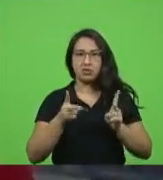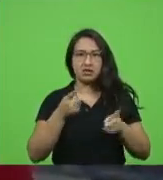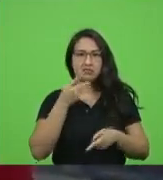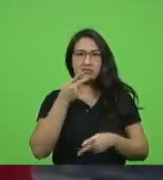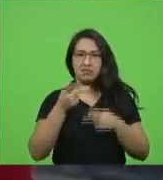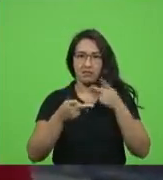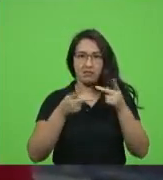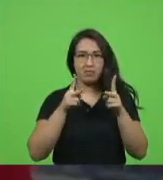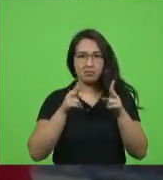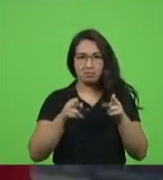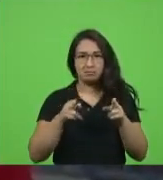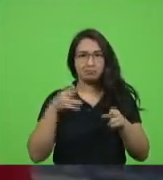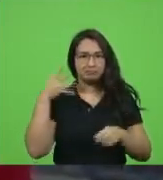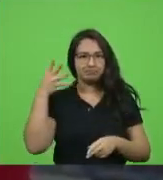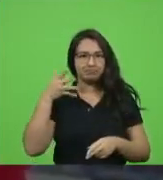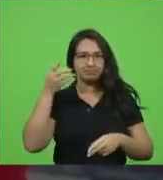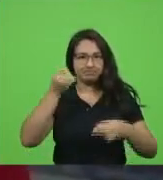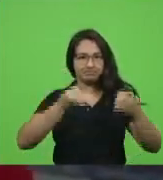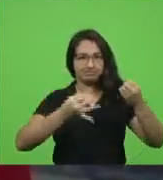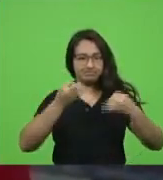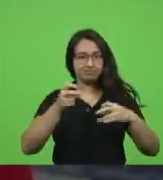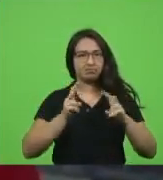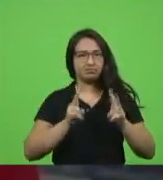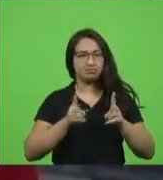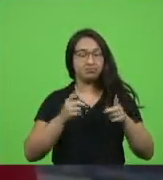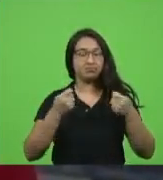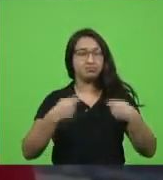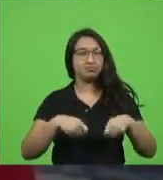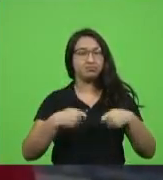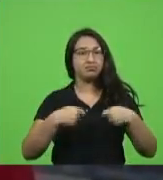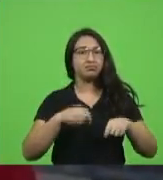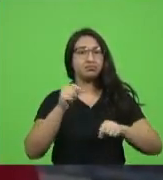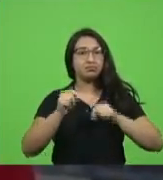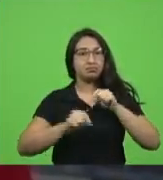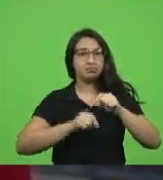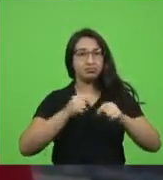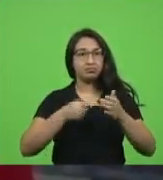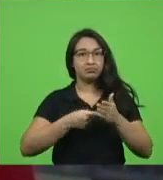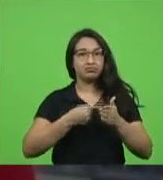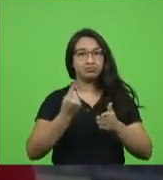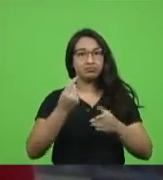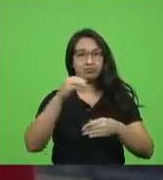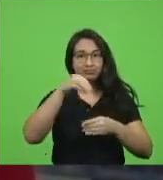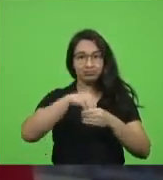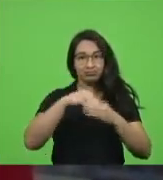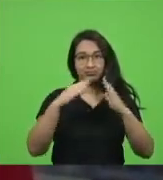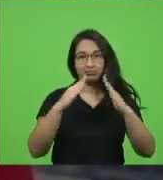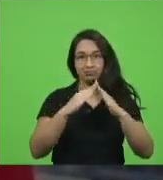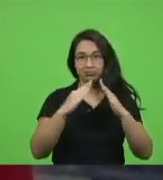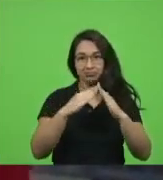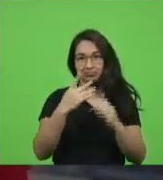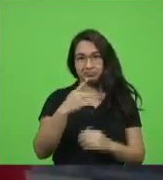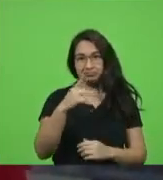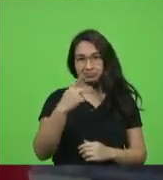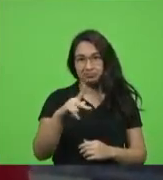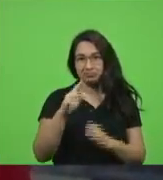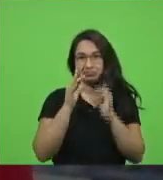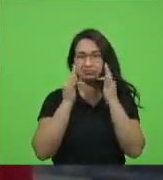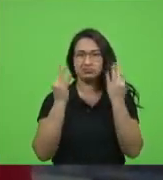é importantíssimo conquistar o espaço dentro da sua casa dentro da sua família